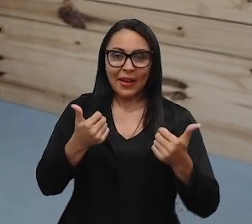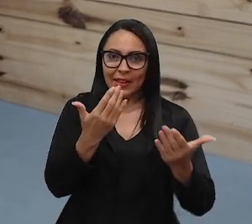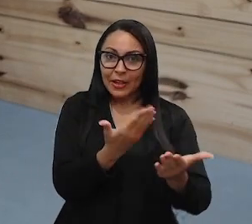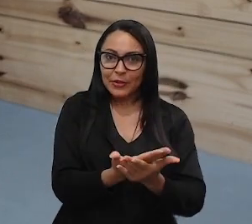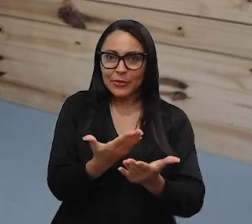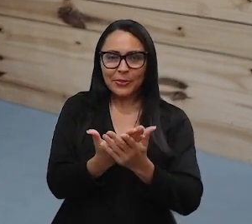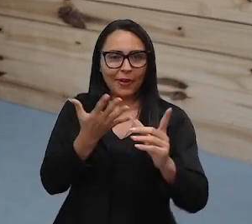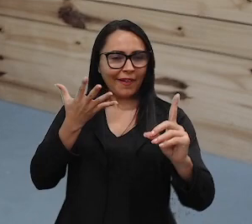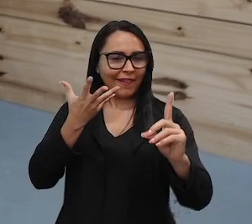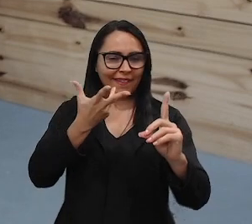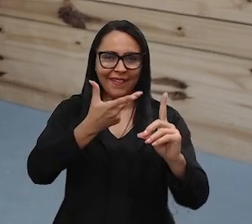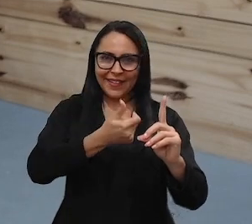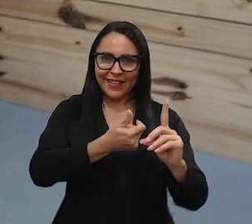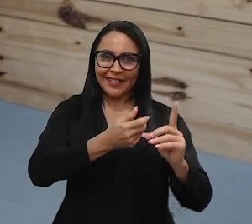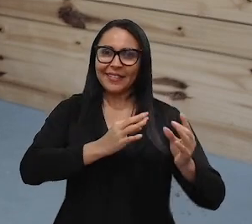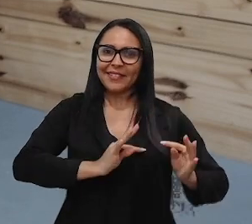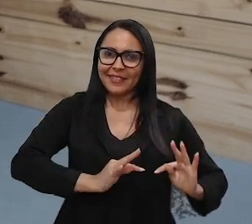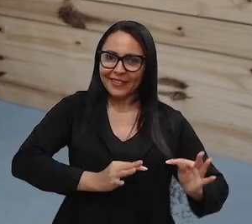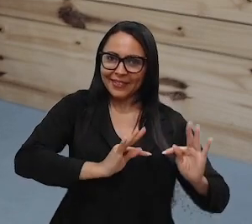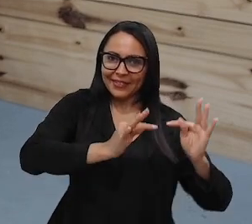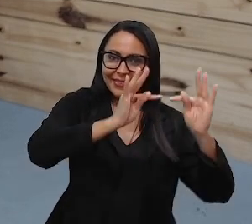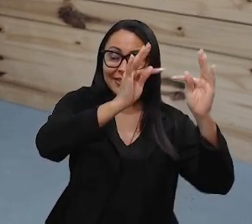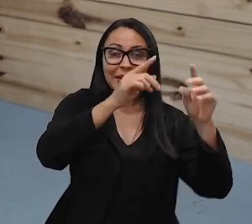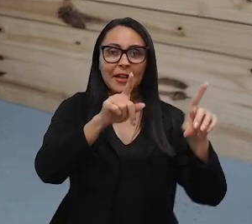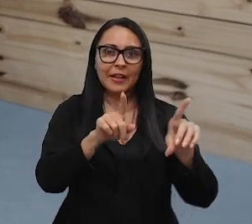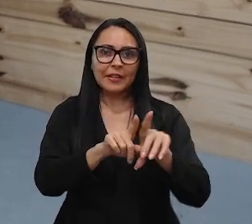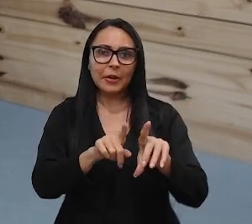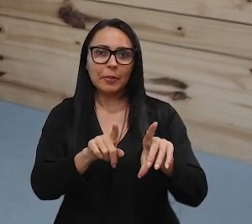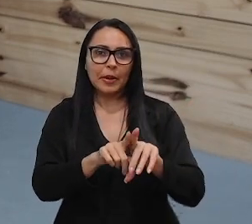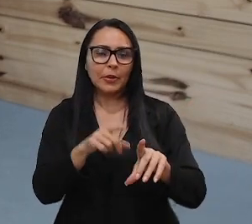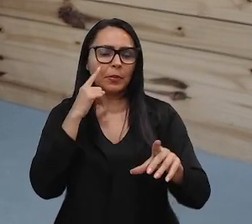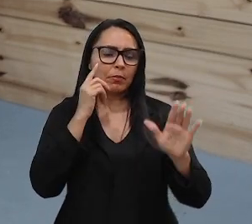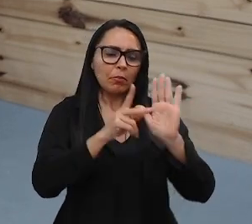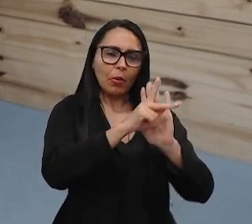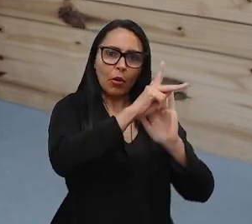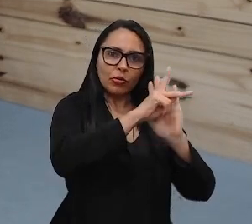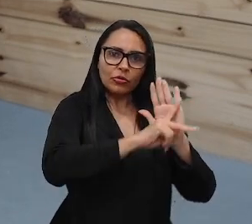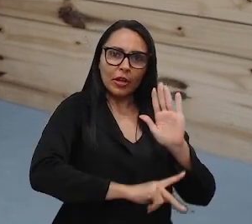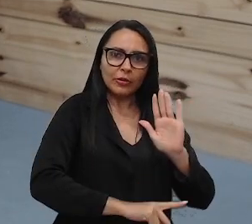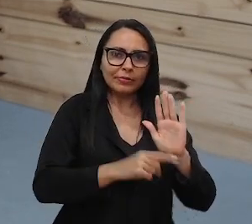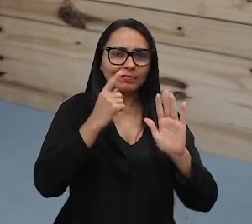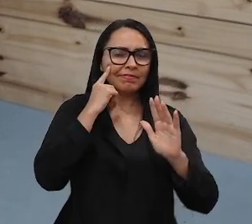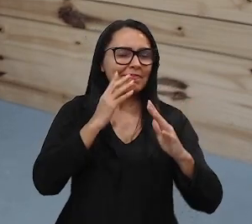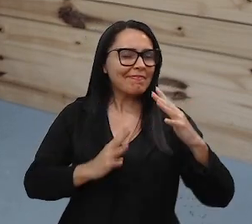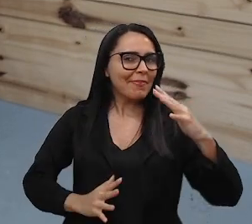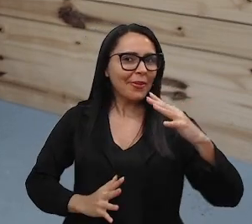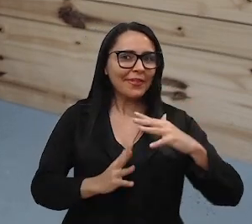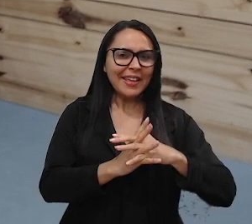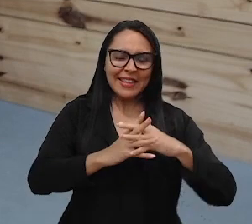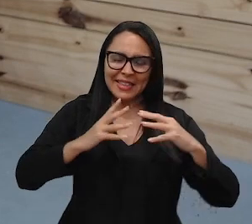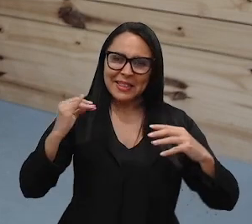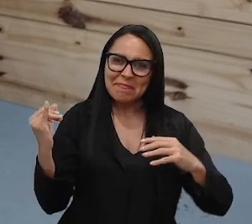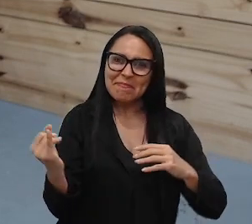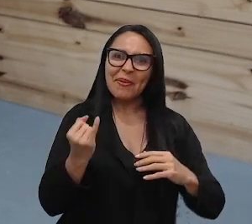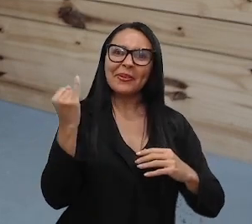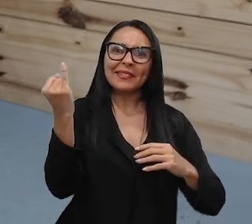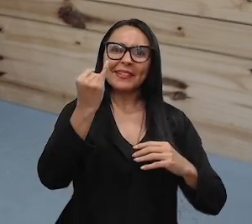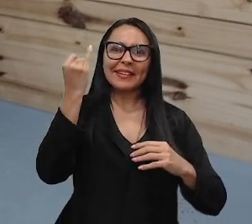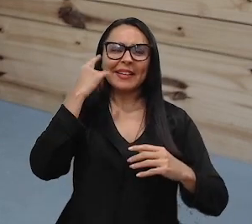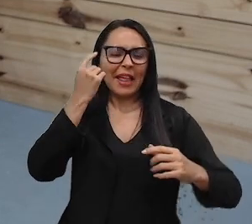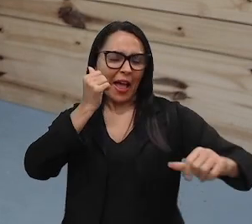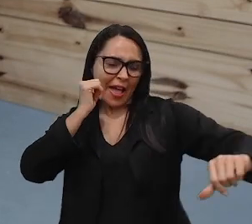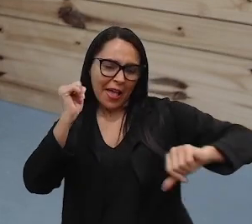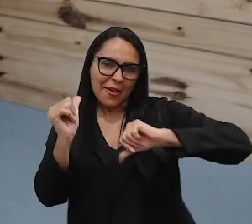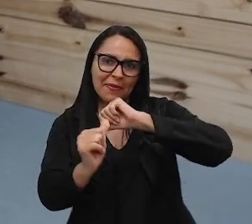arte, tecnologia e também encabeça um projeto aí extremamente potente, um dos projetos revolucionários